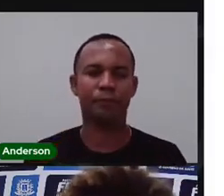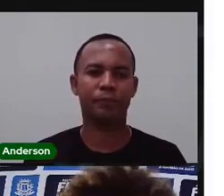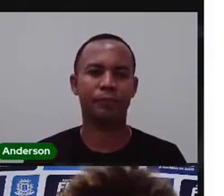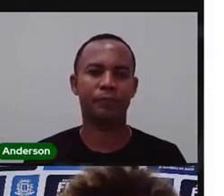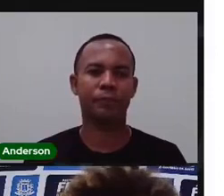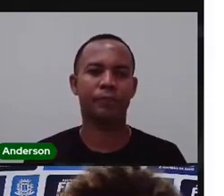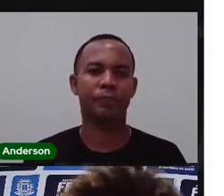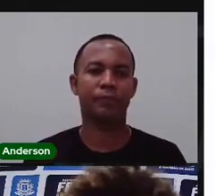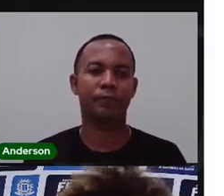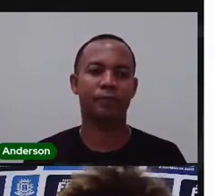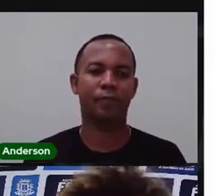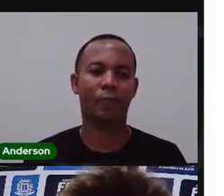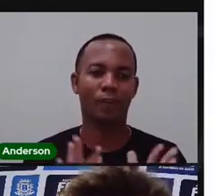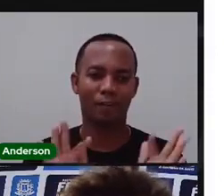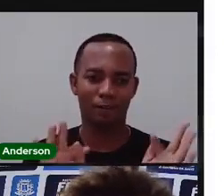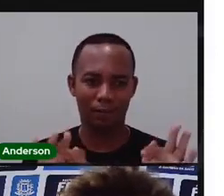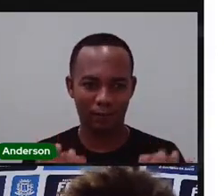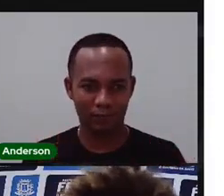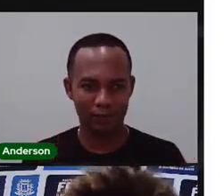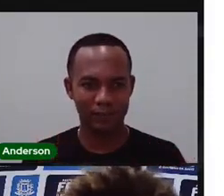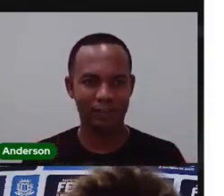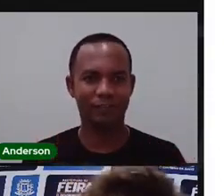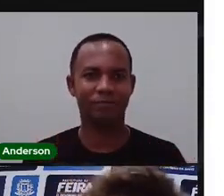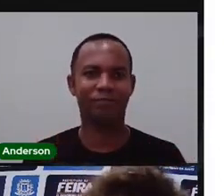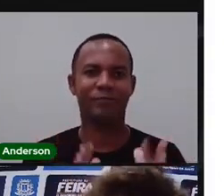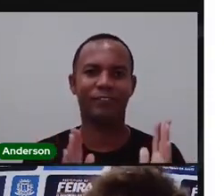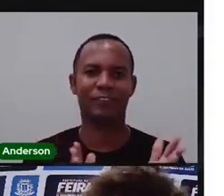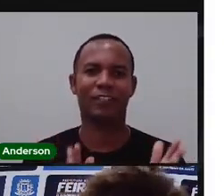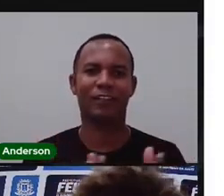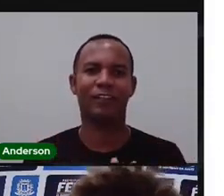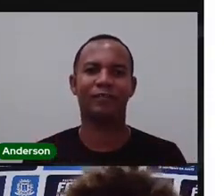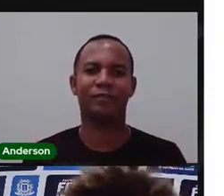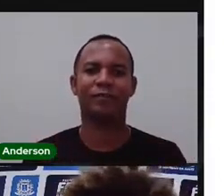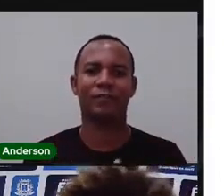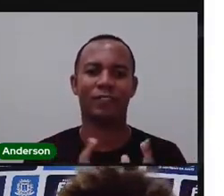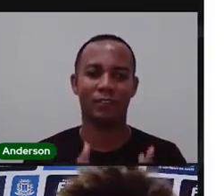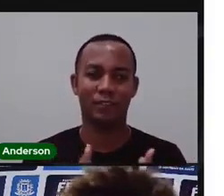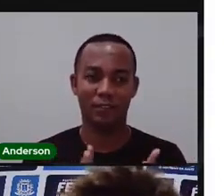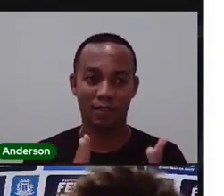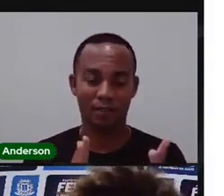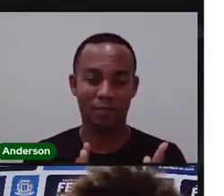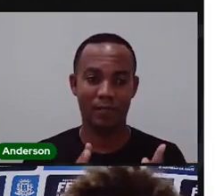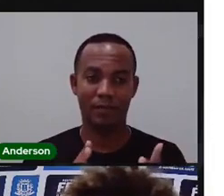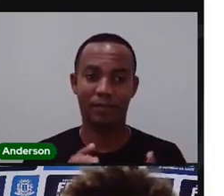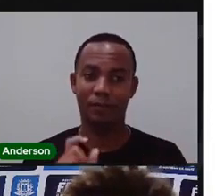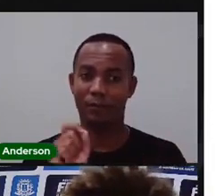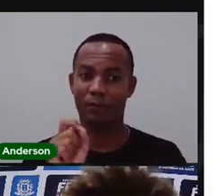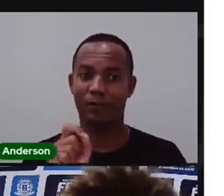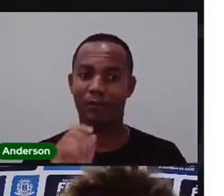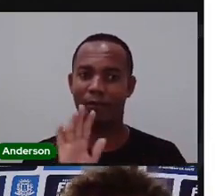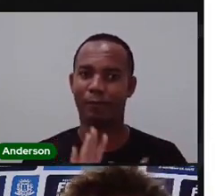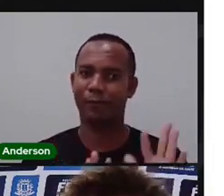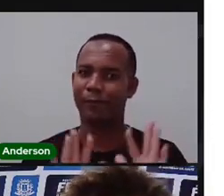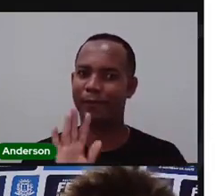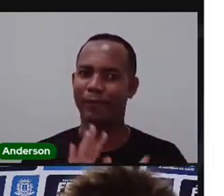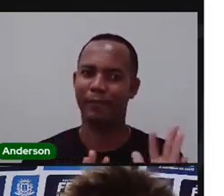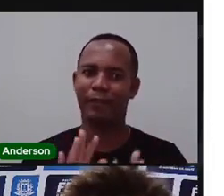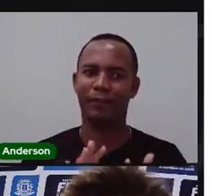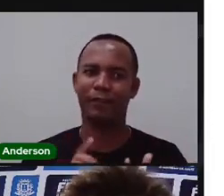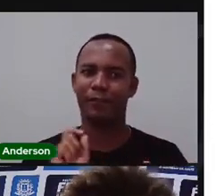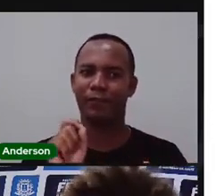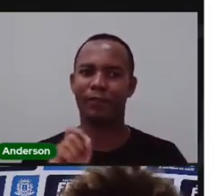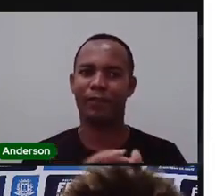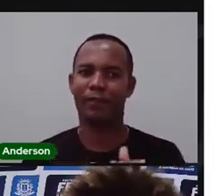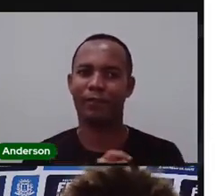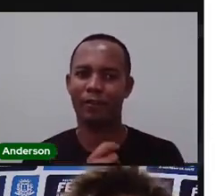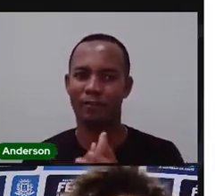aula aí chegando ao final, aquele recadinho que é a Pró Maria e o professor Anderson manda aí pra vocês de lavem